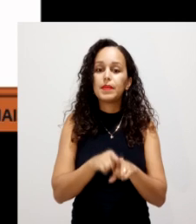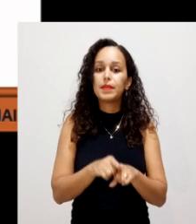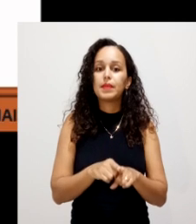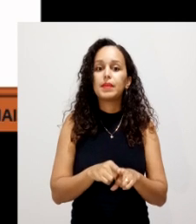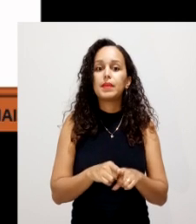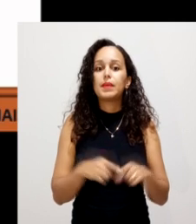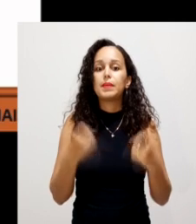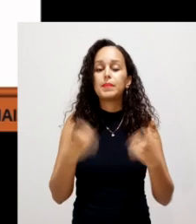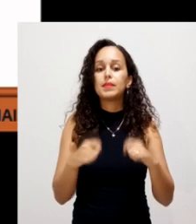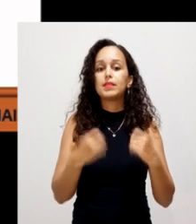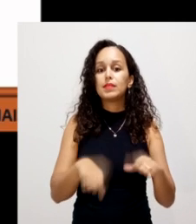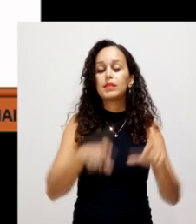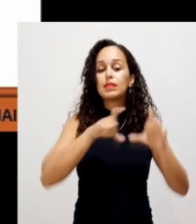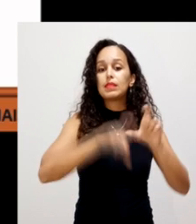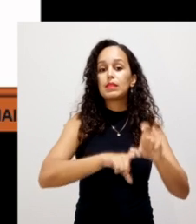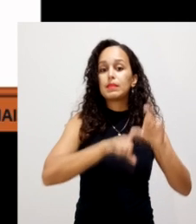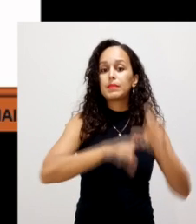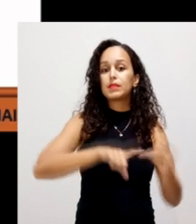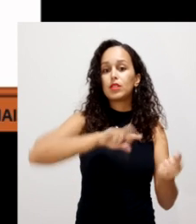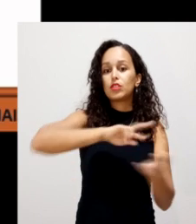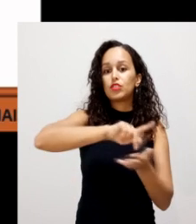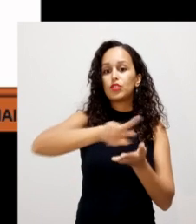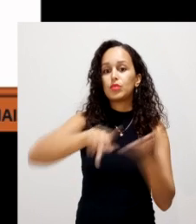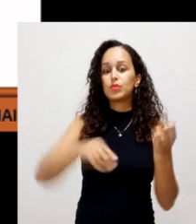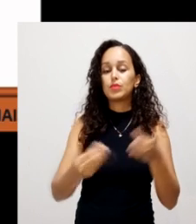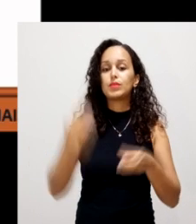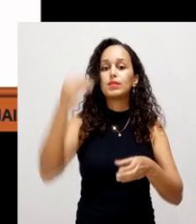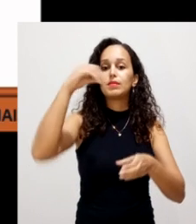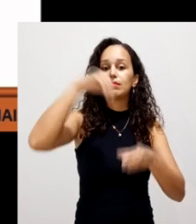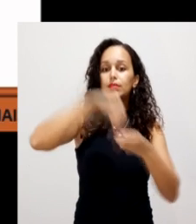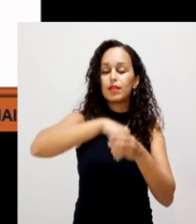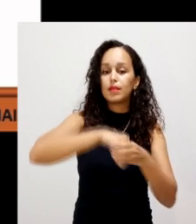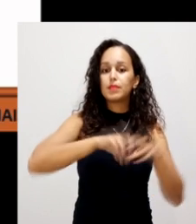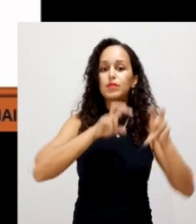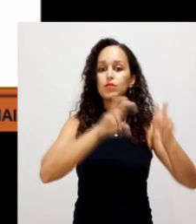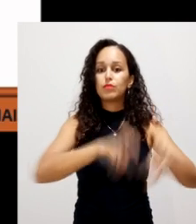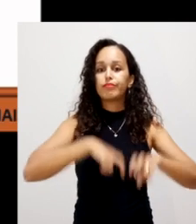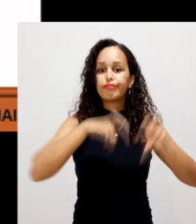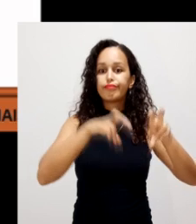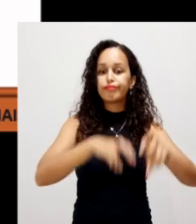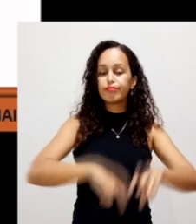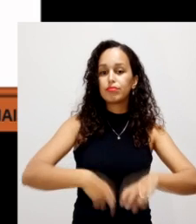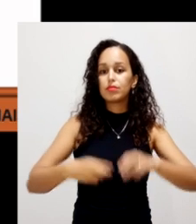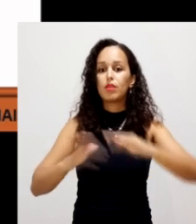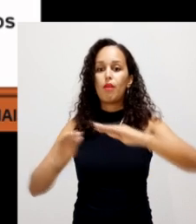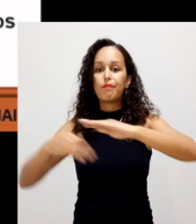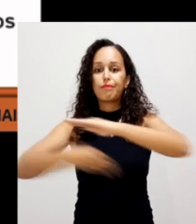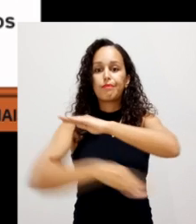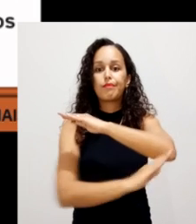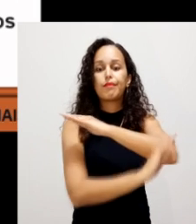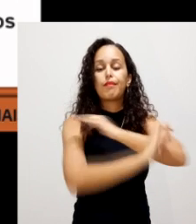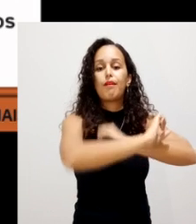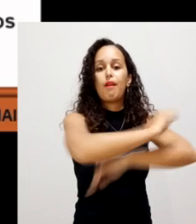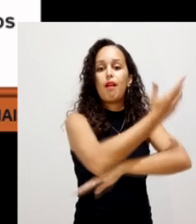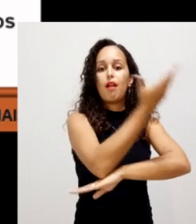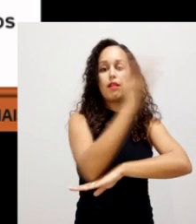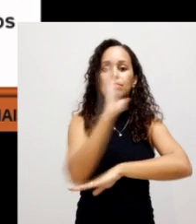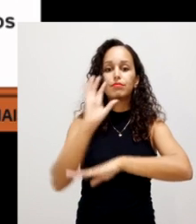Defender dos recursos internos do agroecossistema, incluindo comunidades próximas. E, por fim,